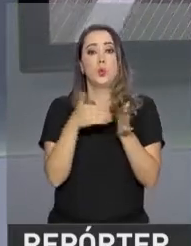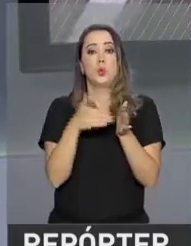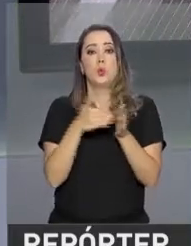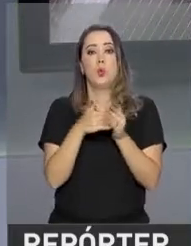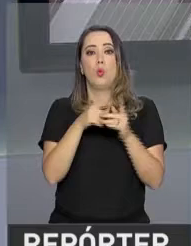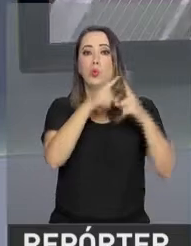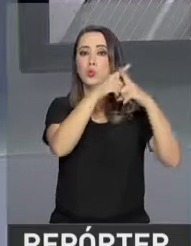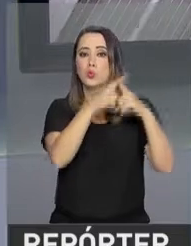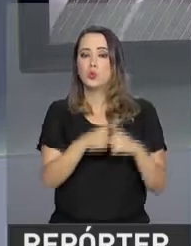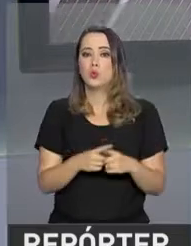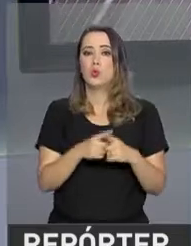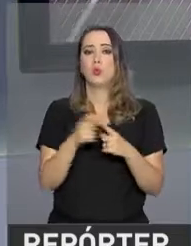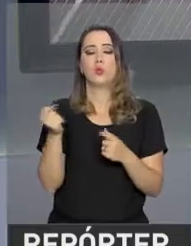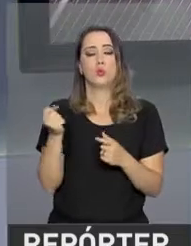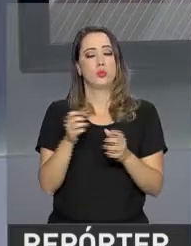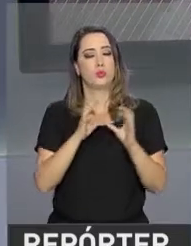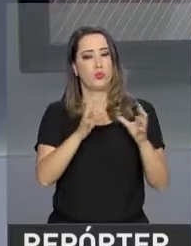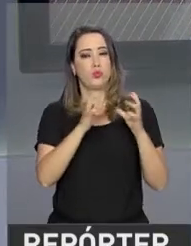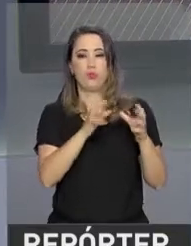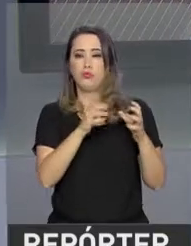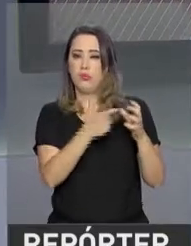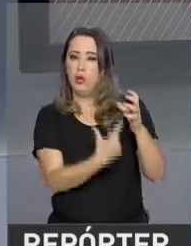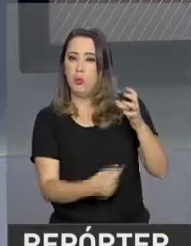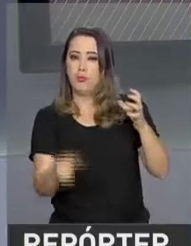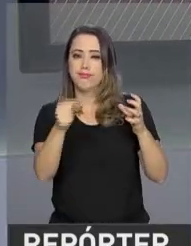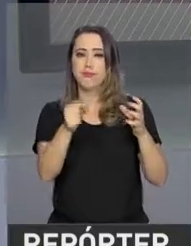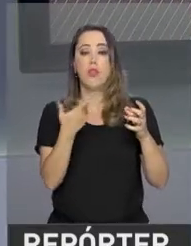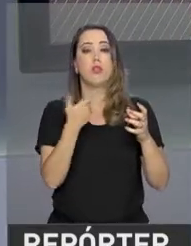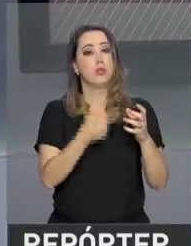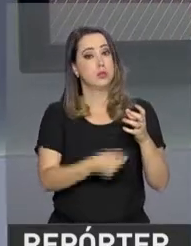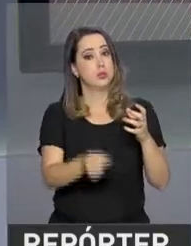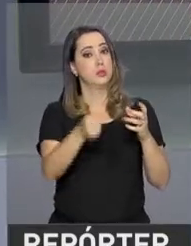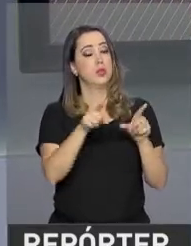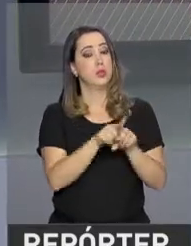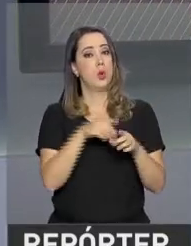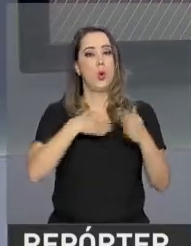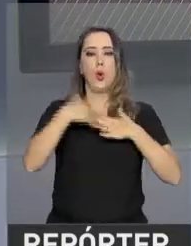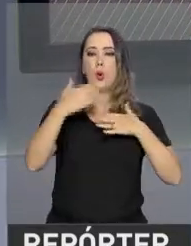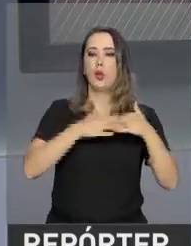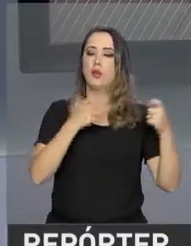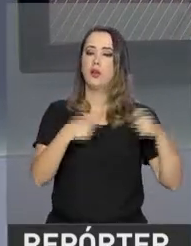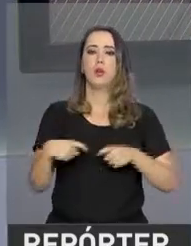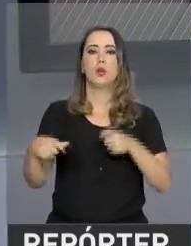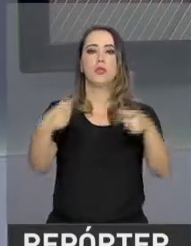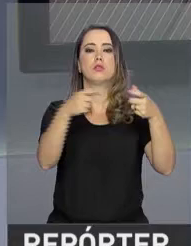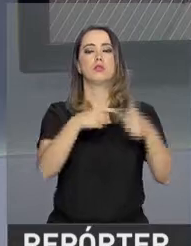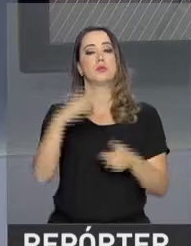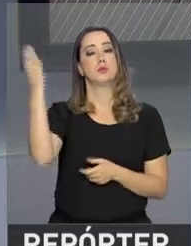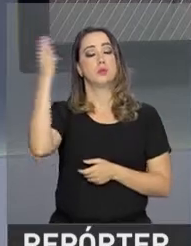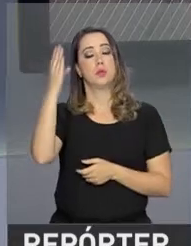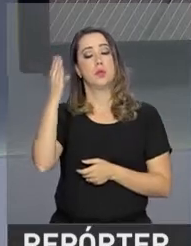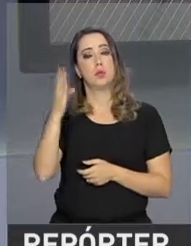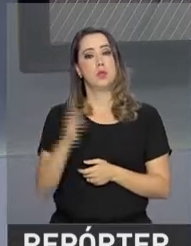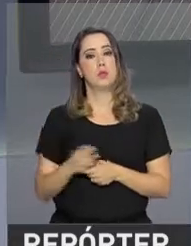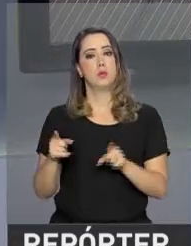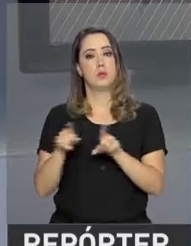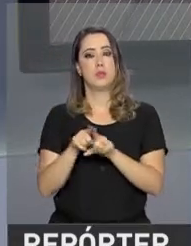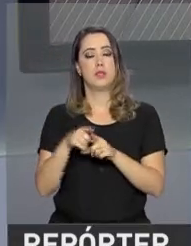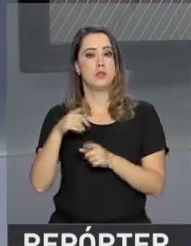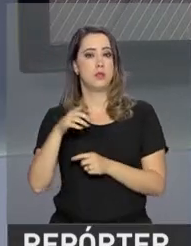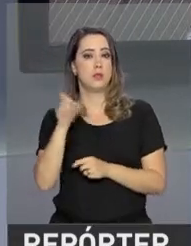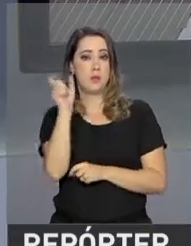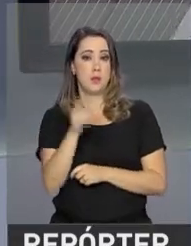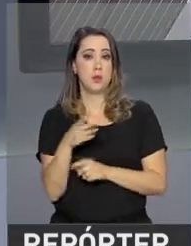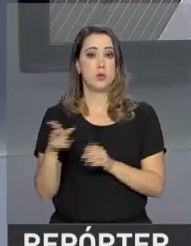sorteio da Mega das Mães. As apostas podem ser feitas em qualquer lotérica do país e clientes da Caixa podem fazer as